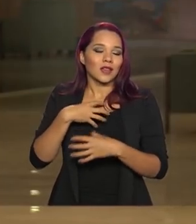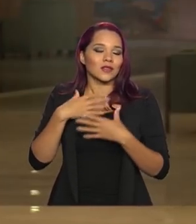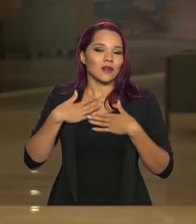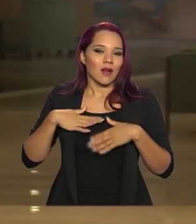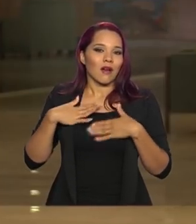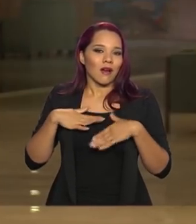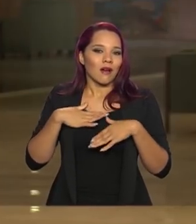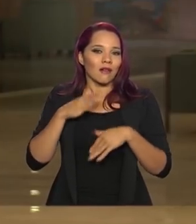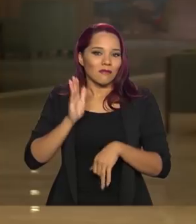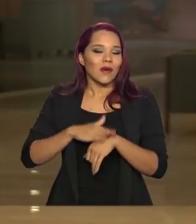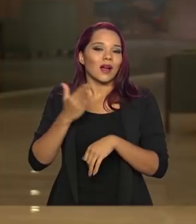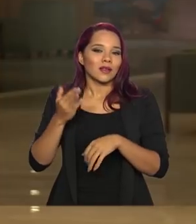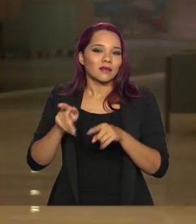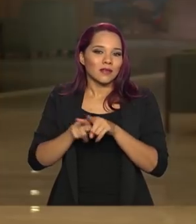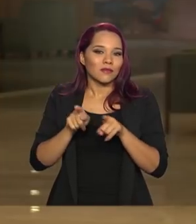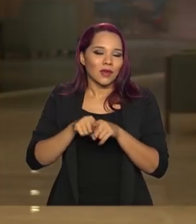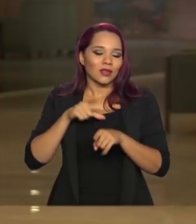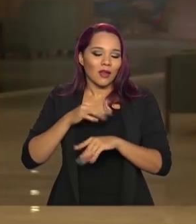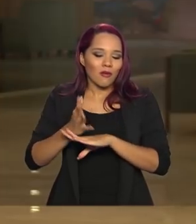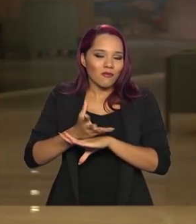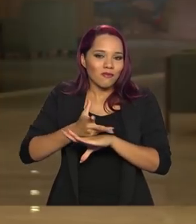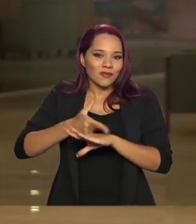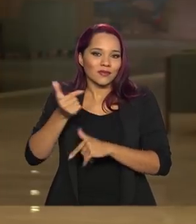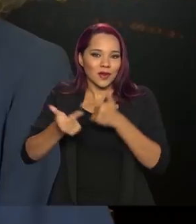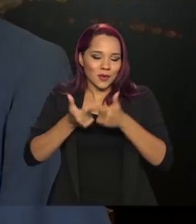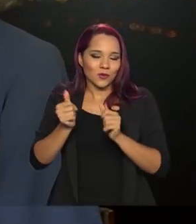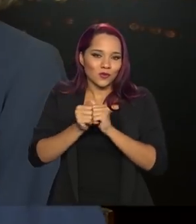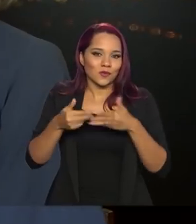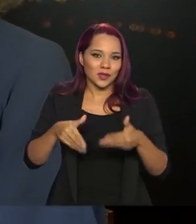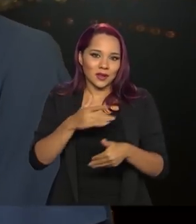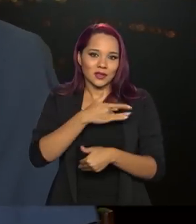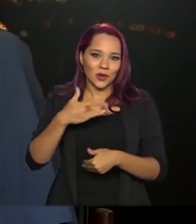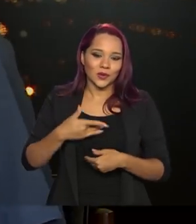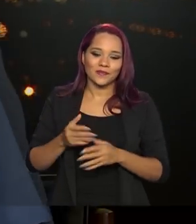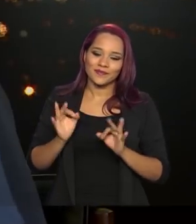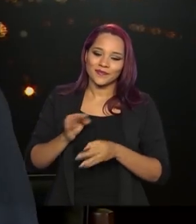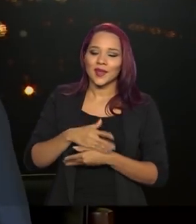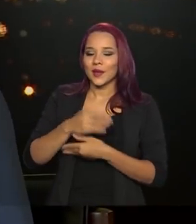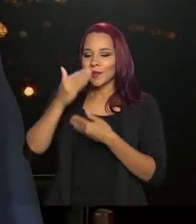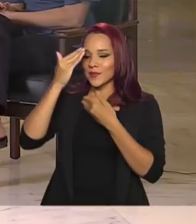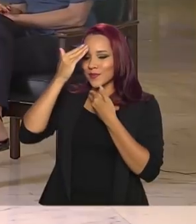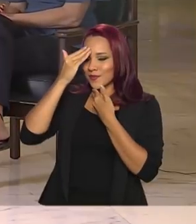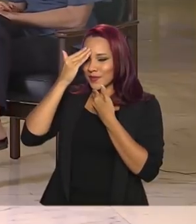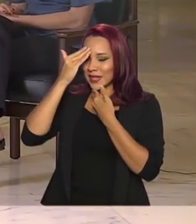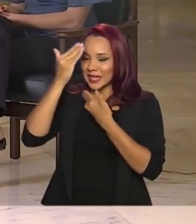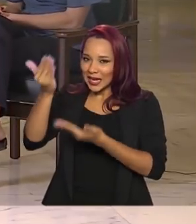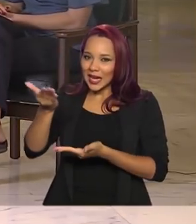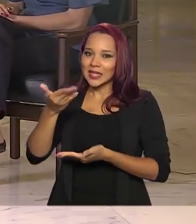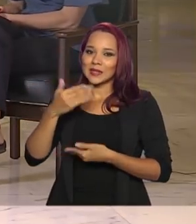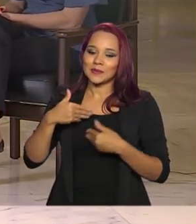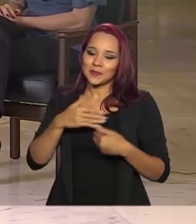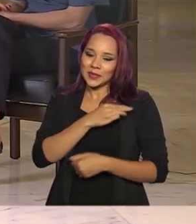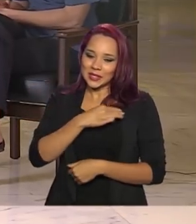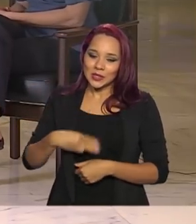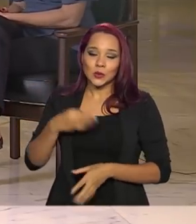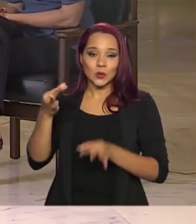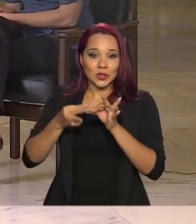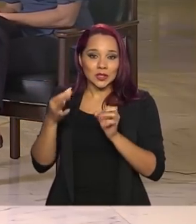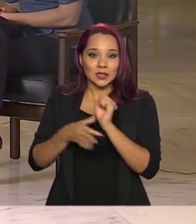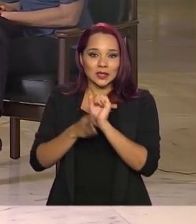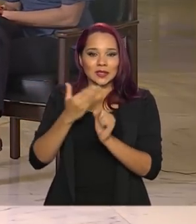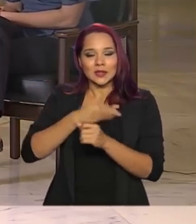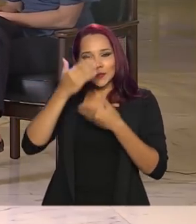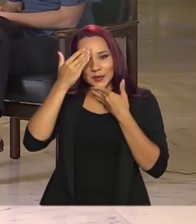conforto e efetividade a uma ação do Ministério da Saúde. Está certo. Ministro Sérgio Moro, Ministro da Justiça e Segurança Pública, muito